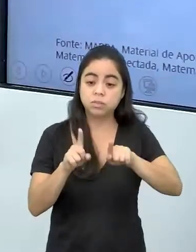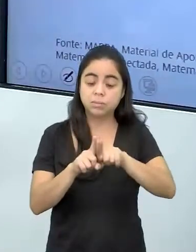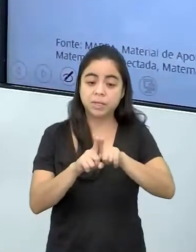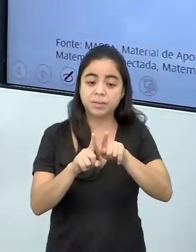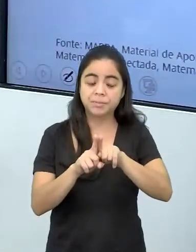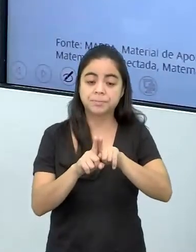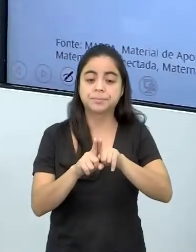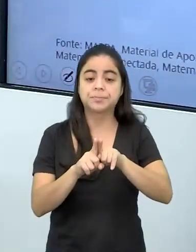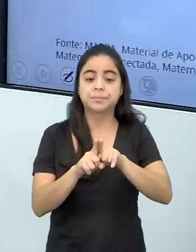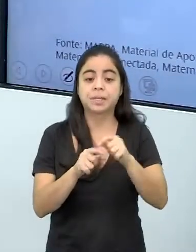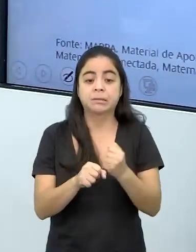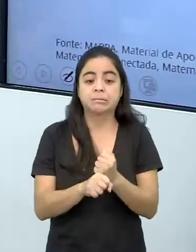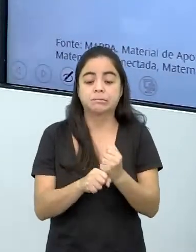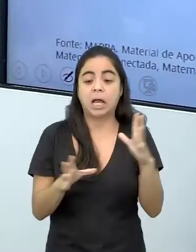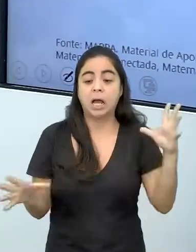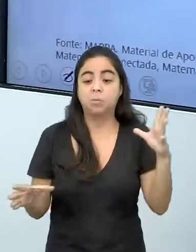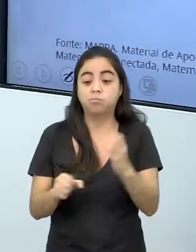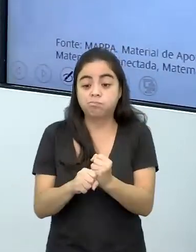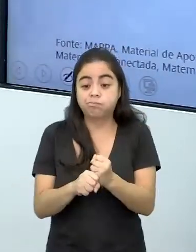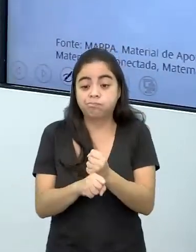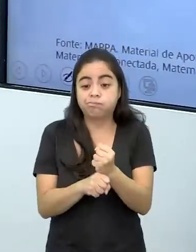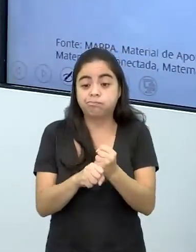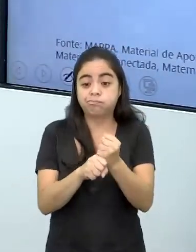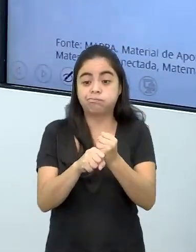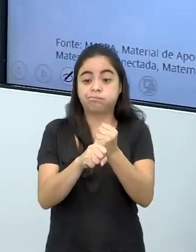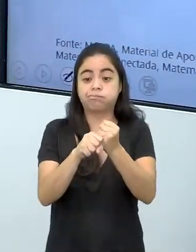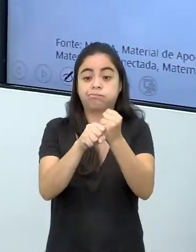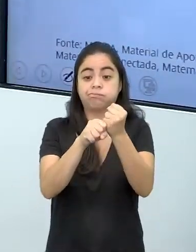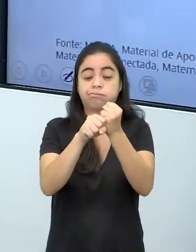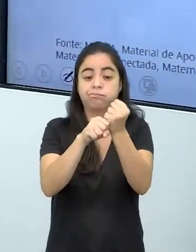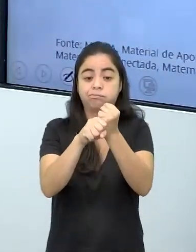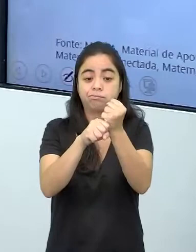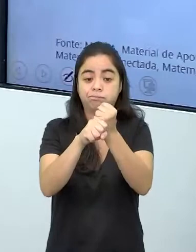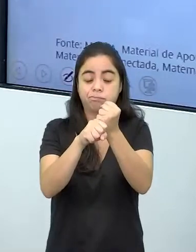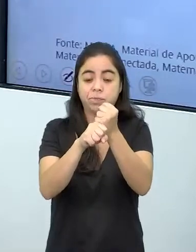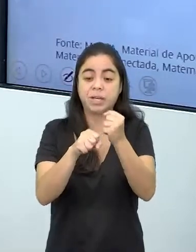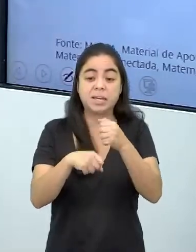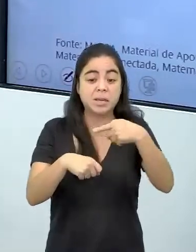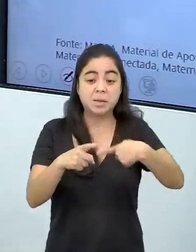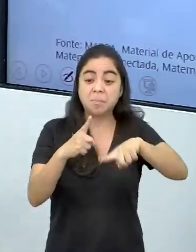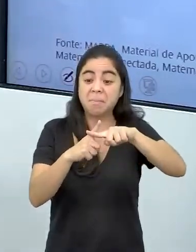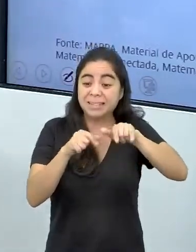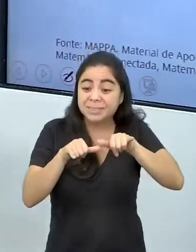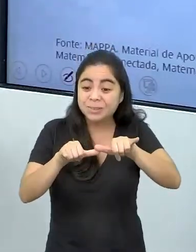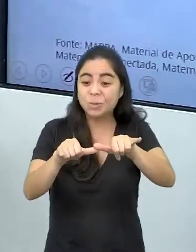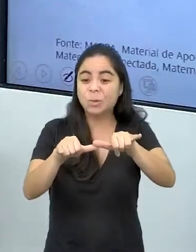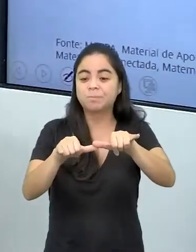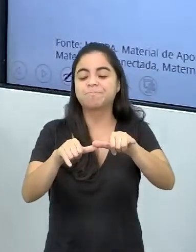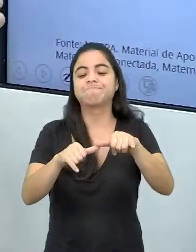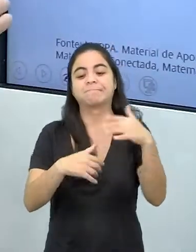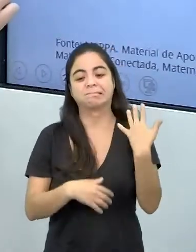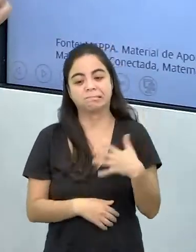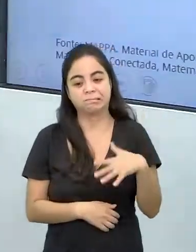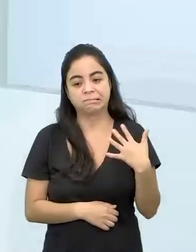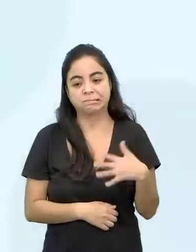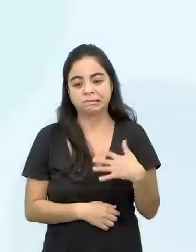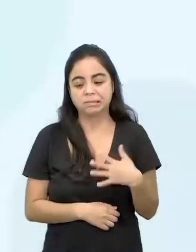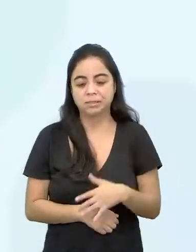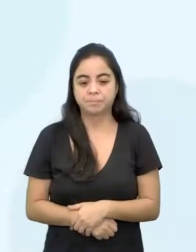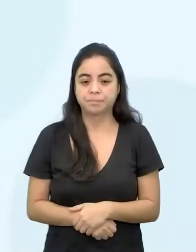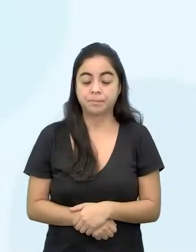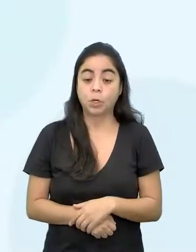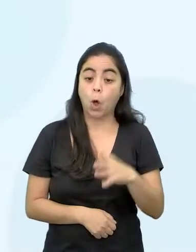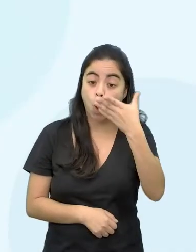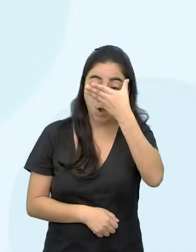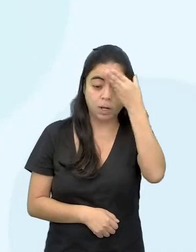vai estar calculado em cima, mais o seu gasto aí, as suas compras realizadas nesse mês. E não